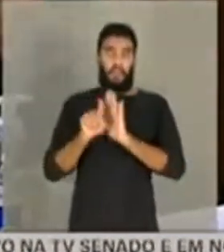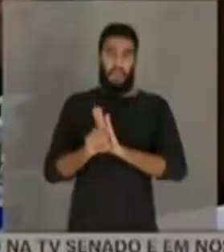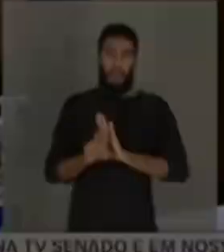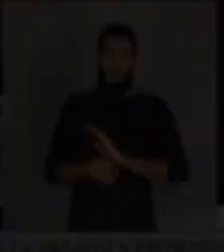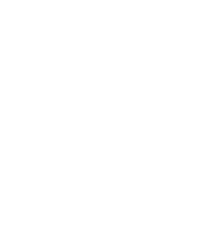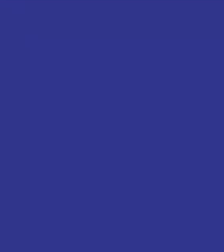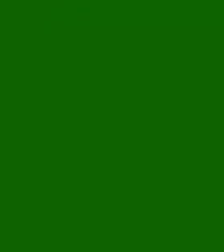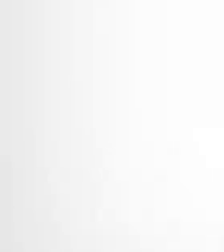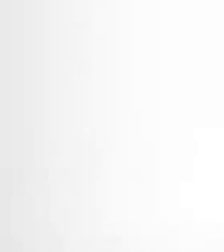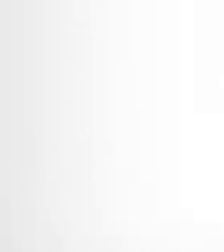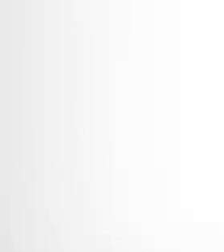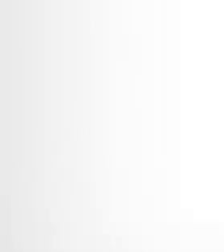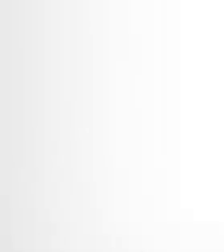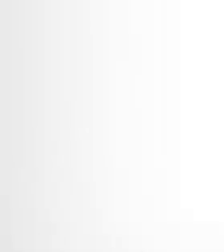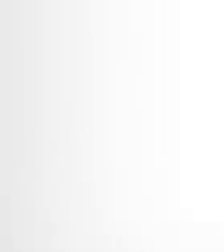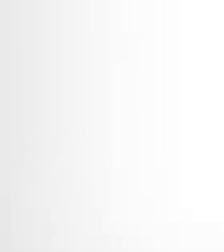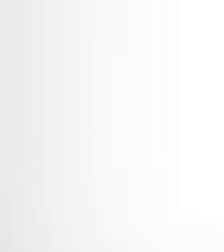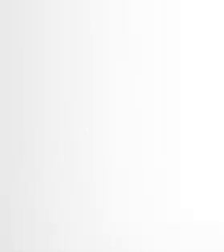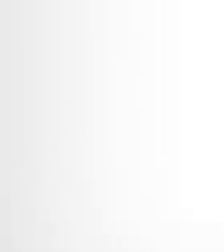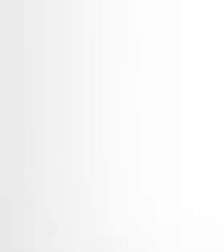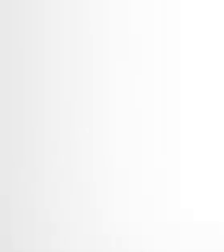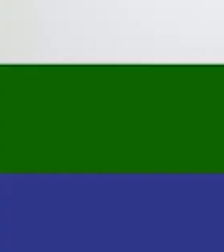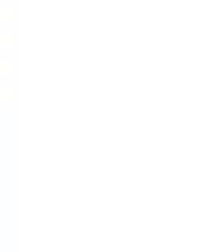essa reunião, senhor presidente. E aí